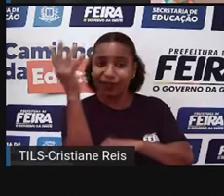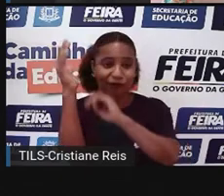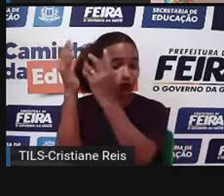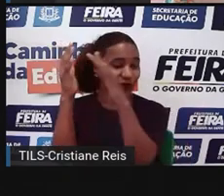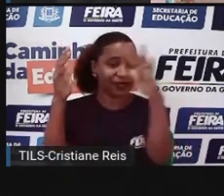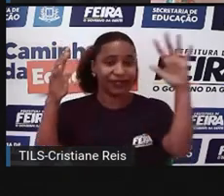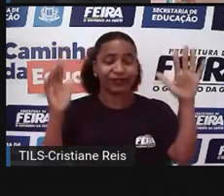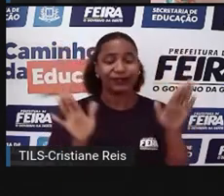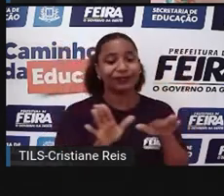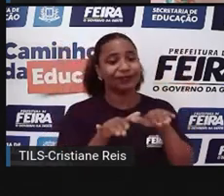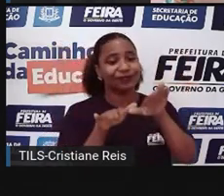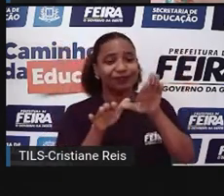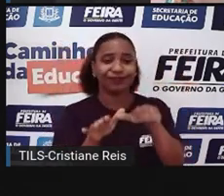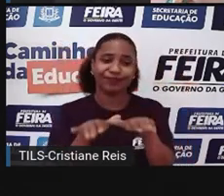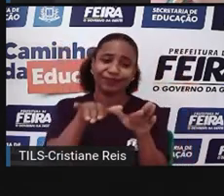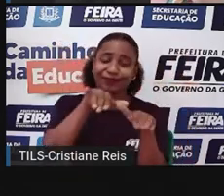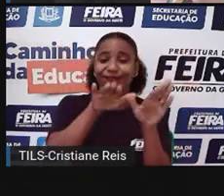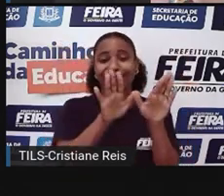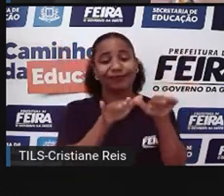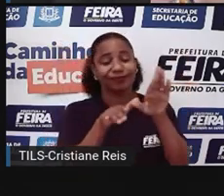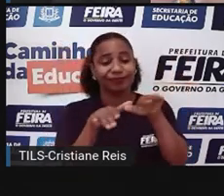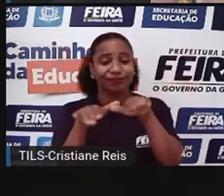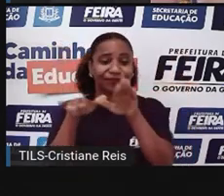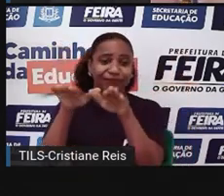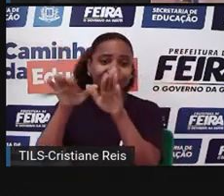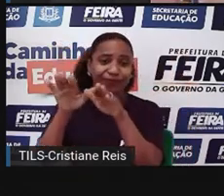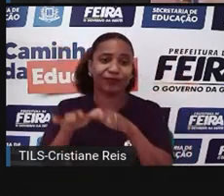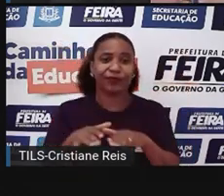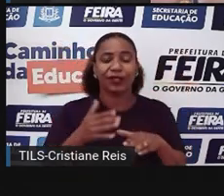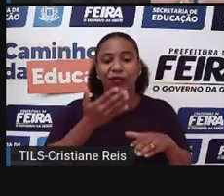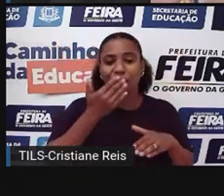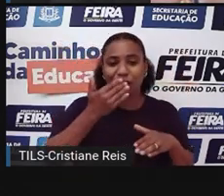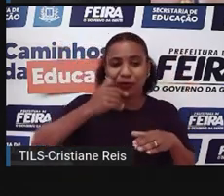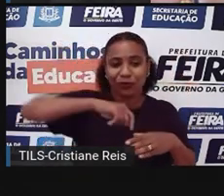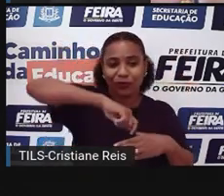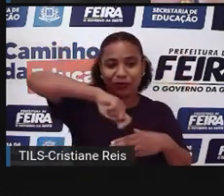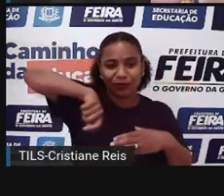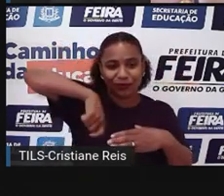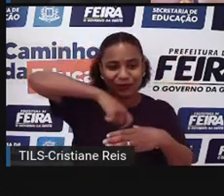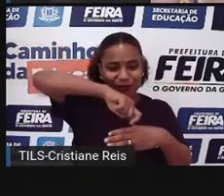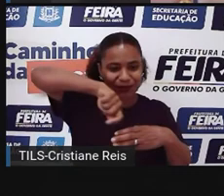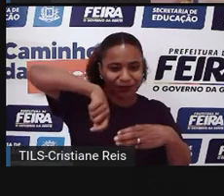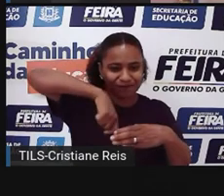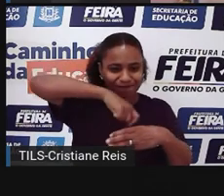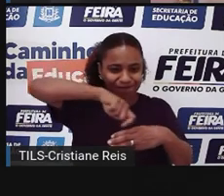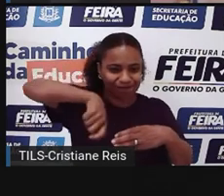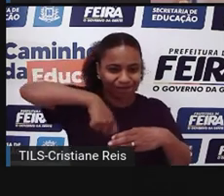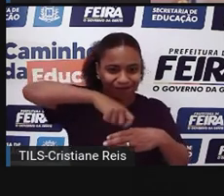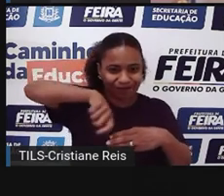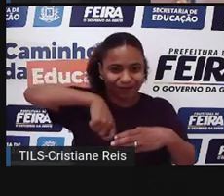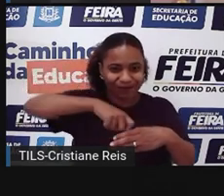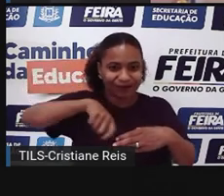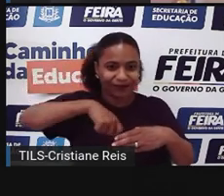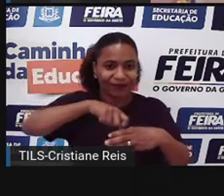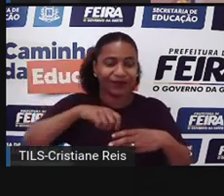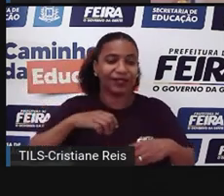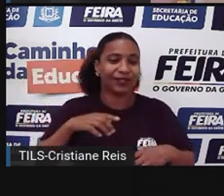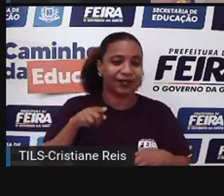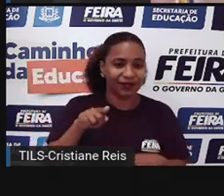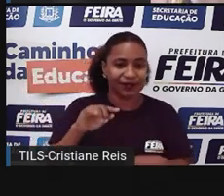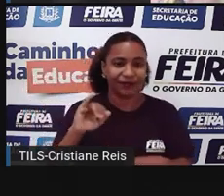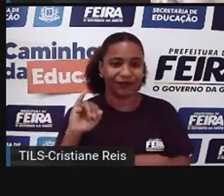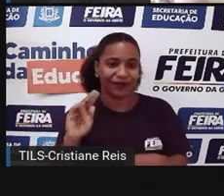Então ele preparou uma refeição com iame, que é o prato preferido de